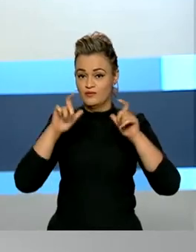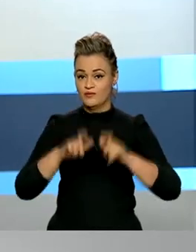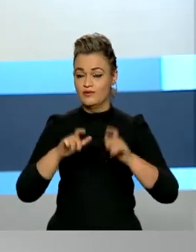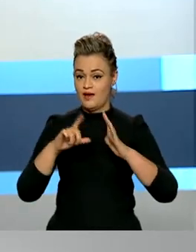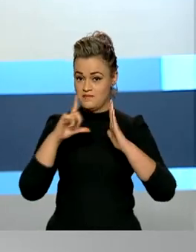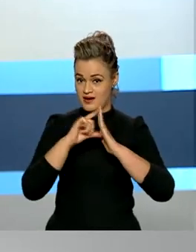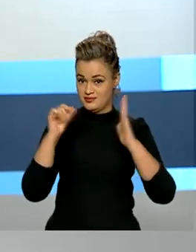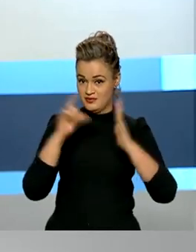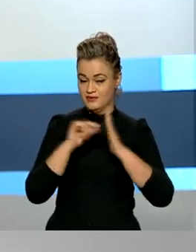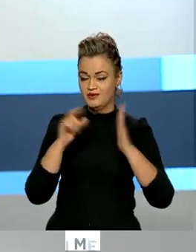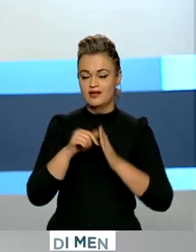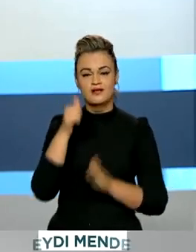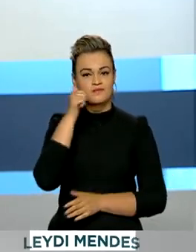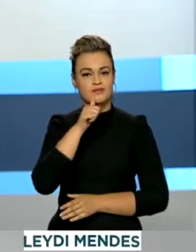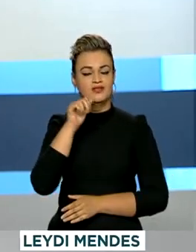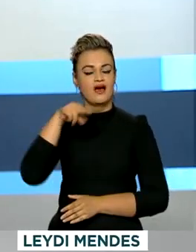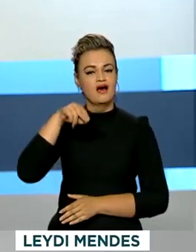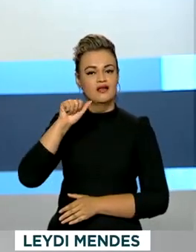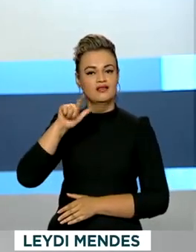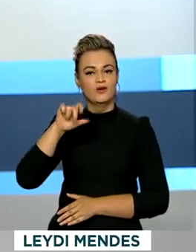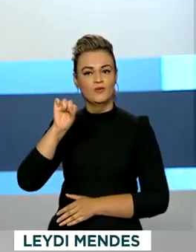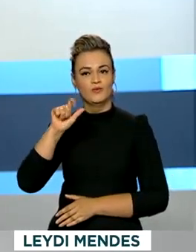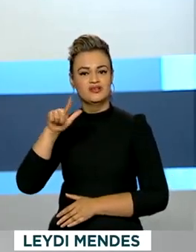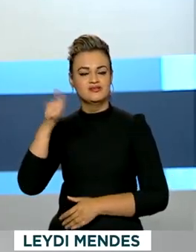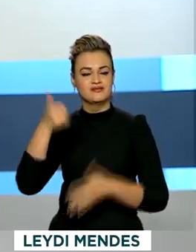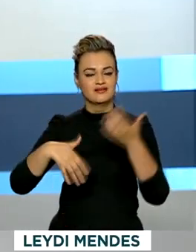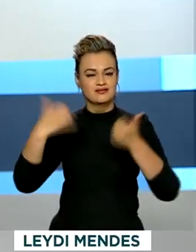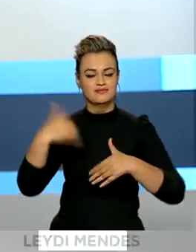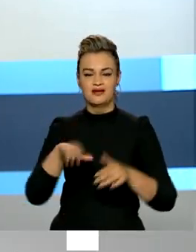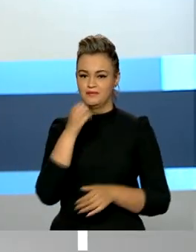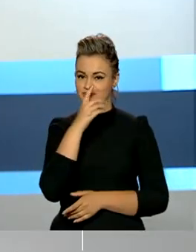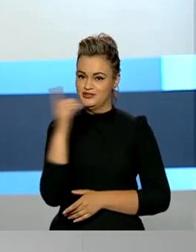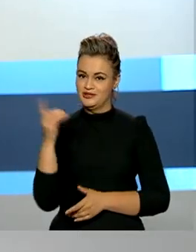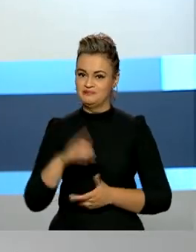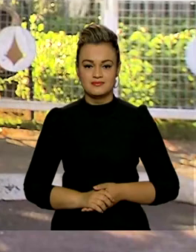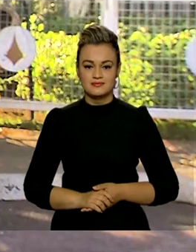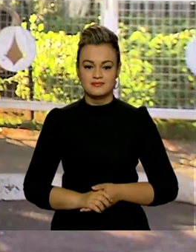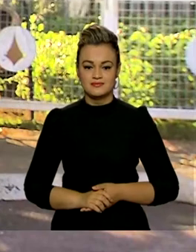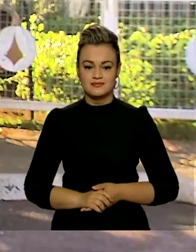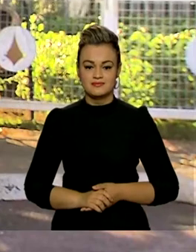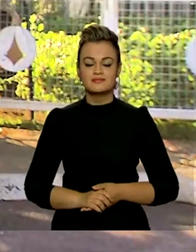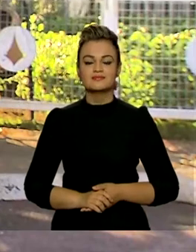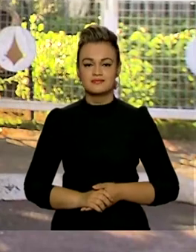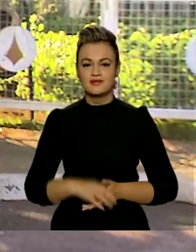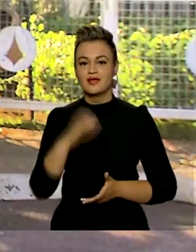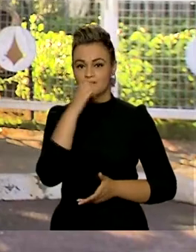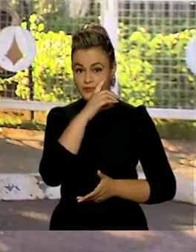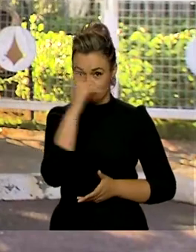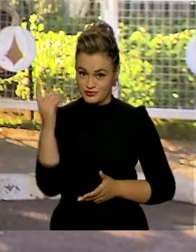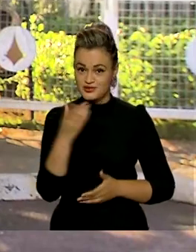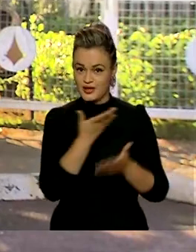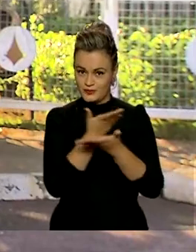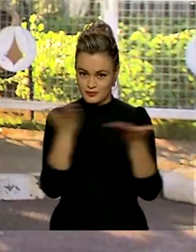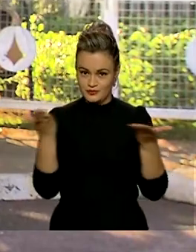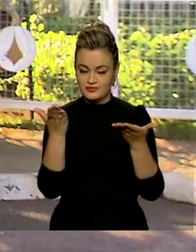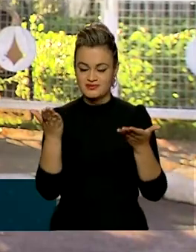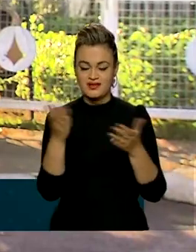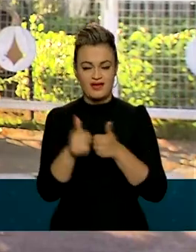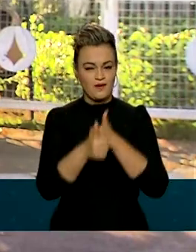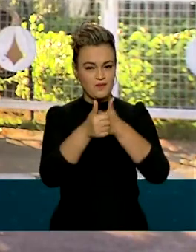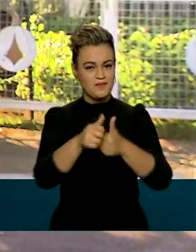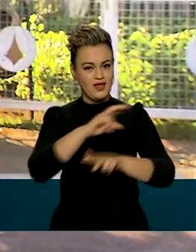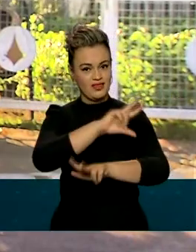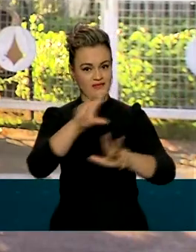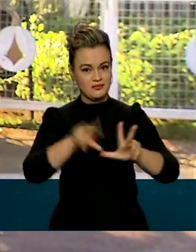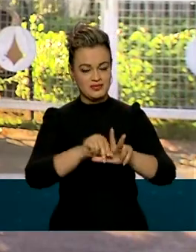Alvorada, a repórter Ana Luíza Prazer tem mais informações pra gente. Bom dia, Ana Luíza! Bom dia, Renata! Bom dia pra todo mundo que acompanha